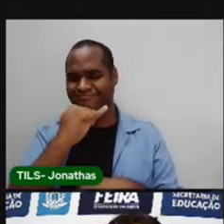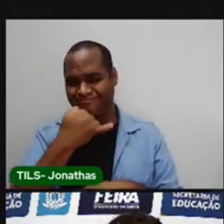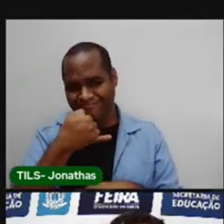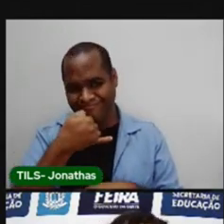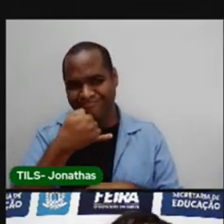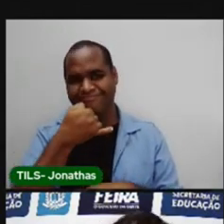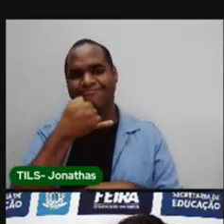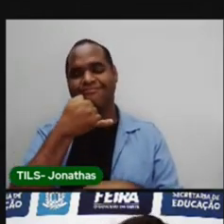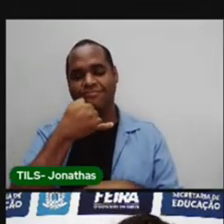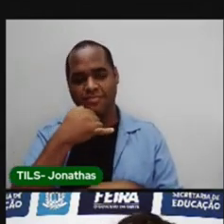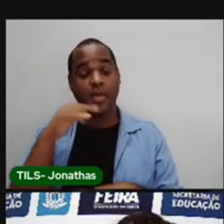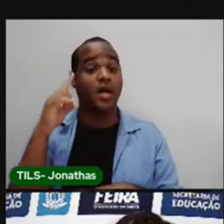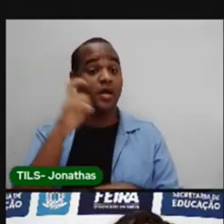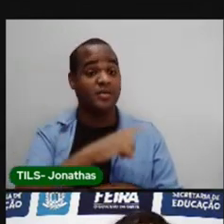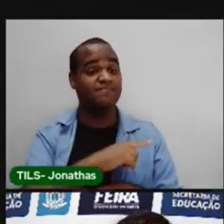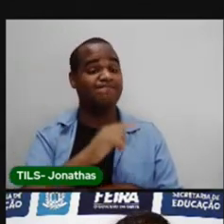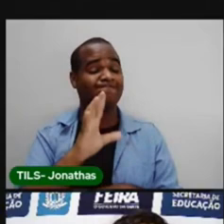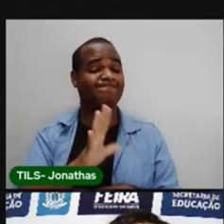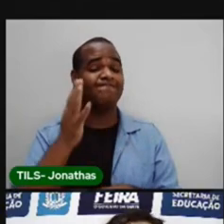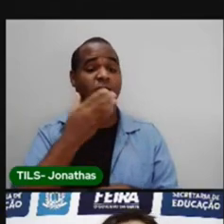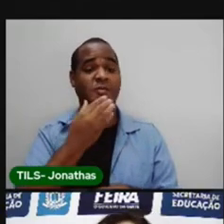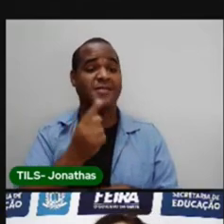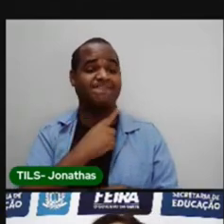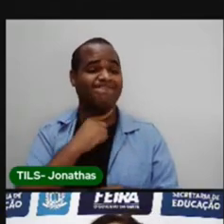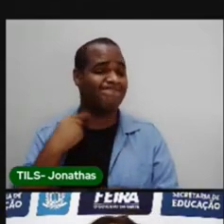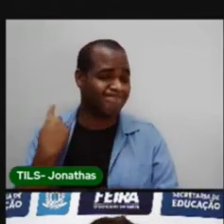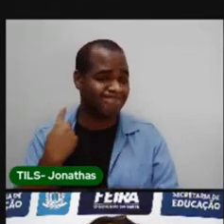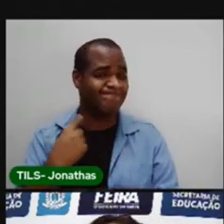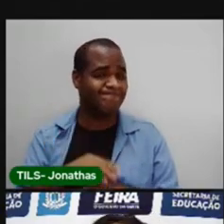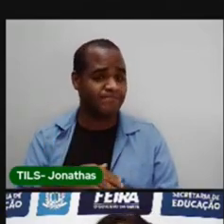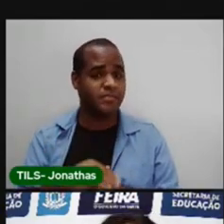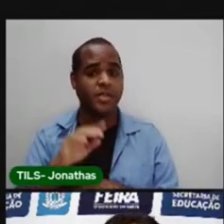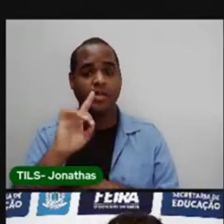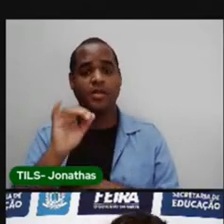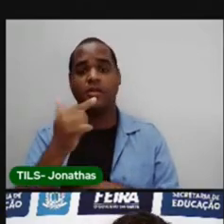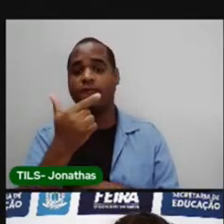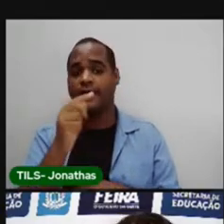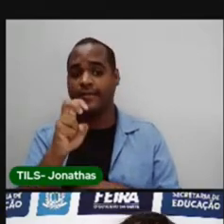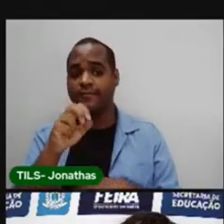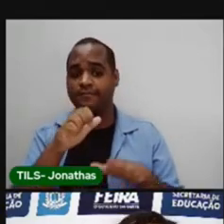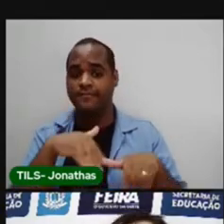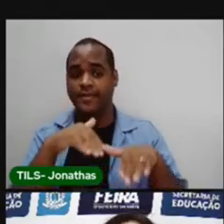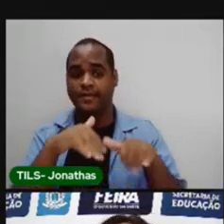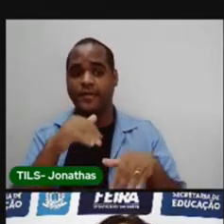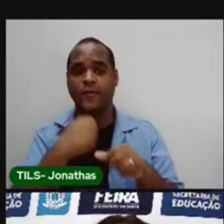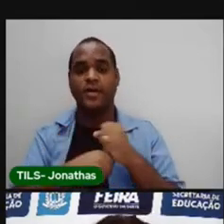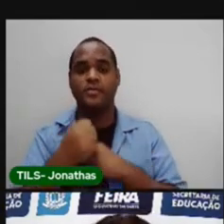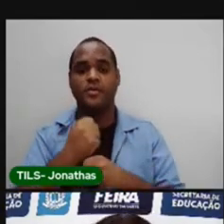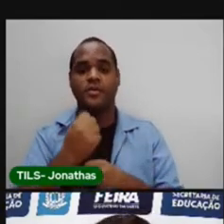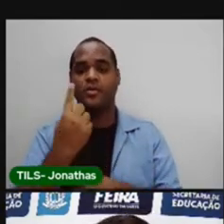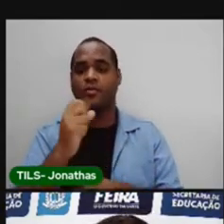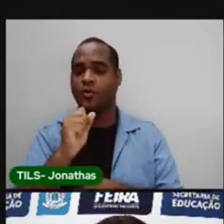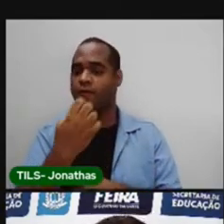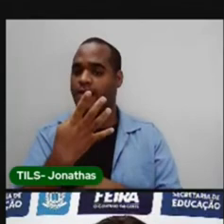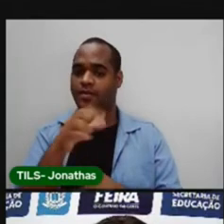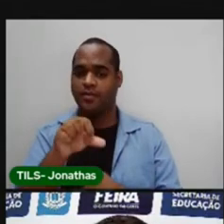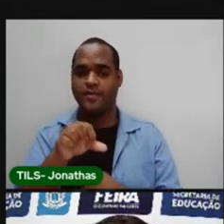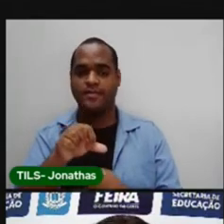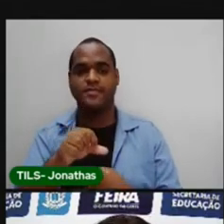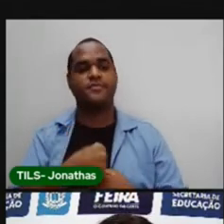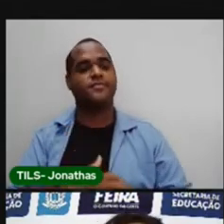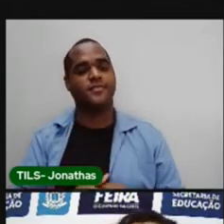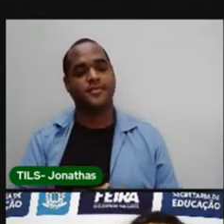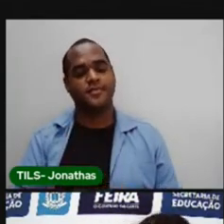e assustado. Lucas da Feira foi morto no dia 25 de setembro de 1849.